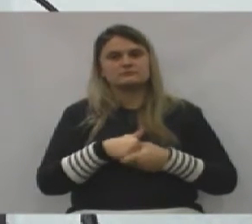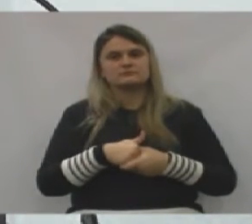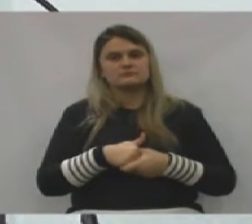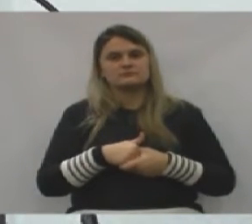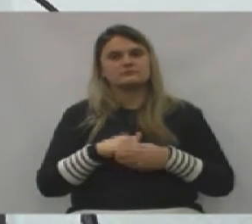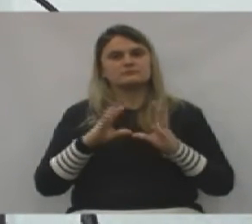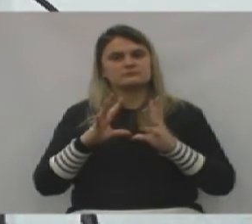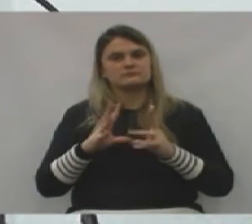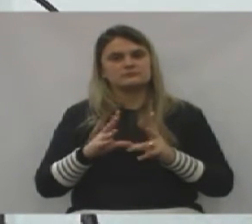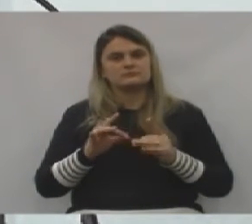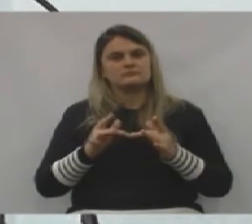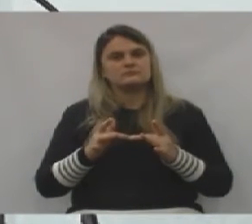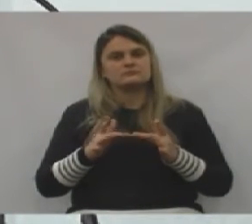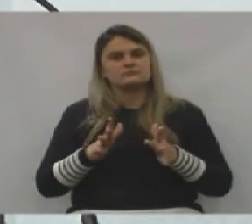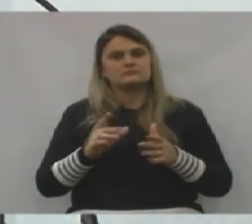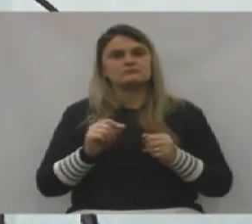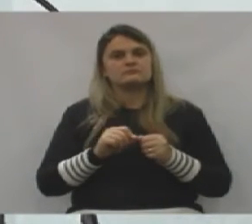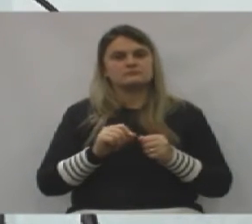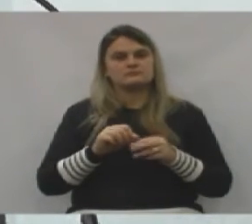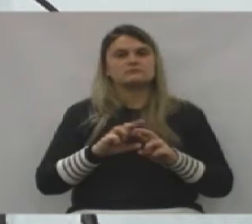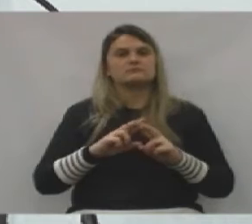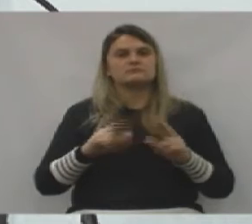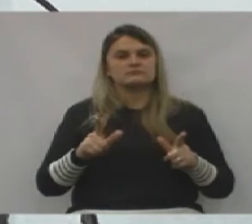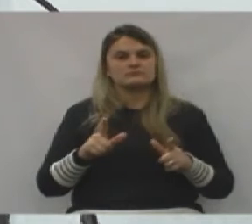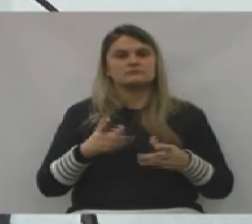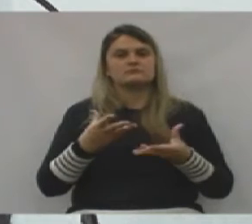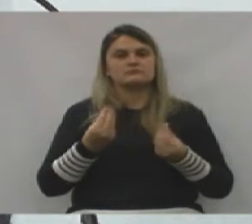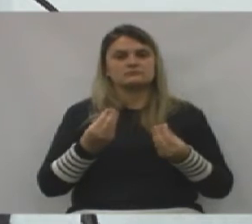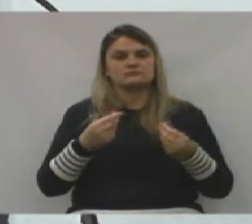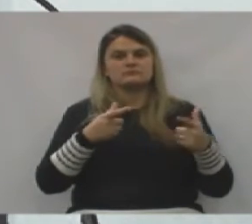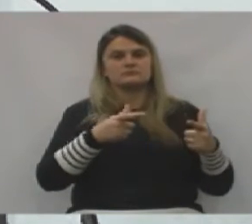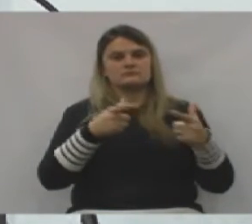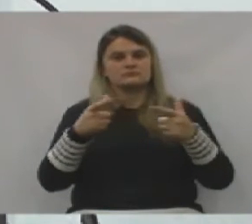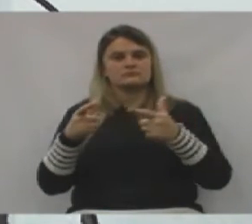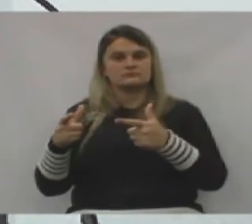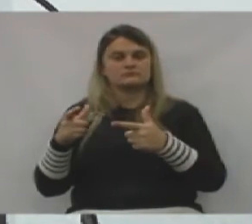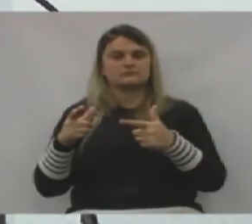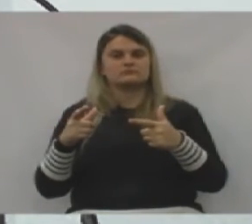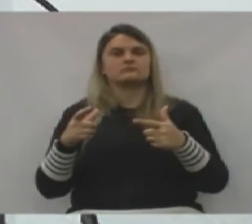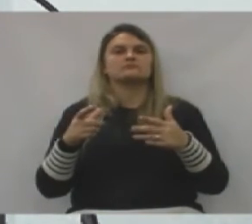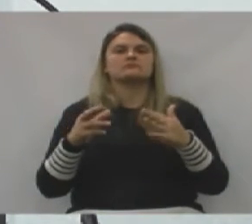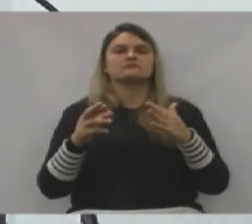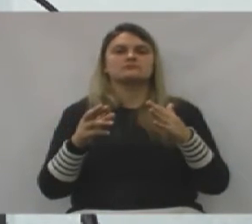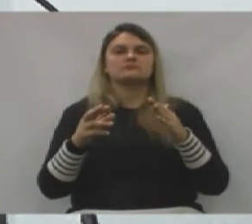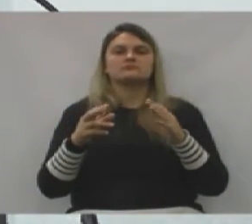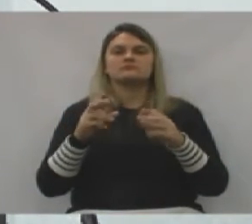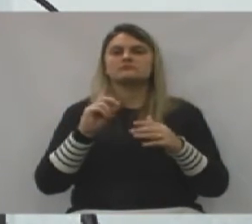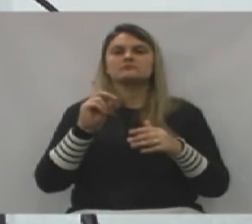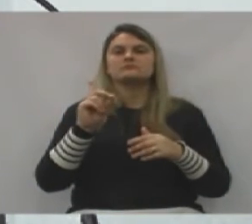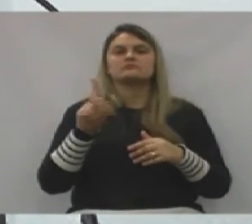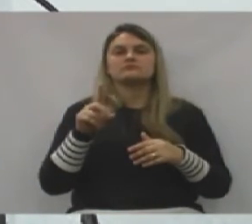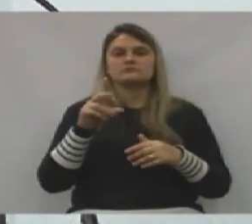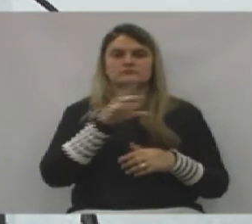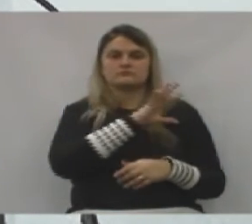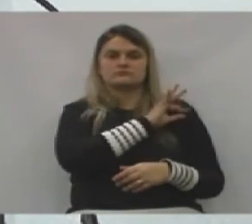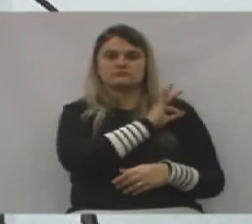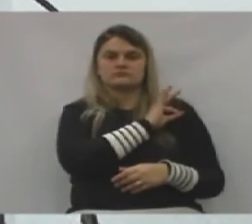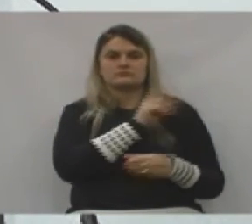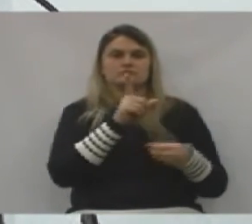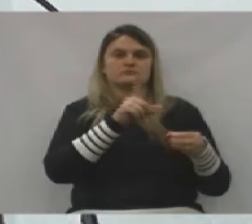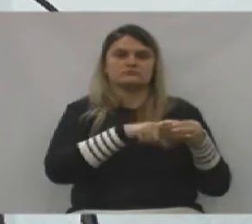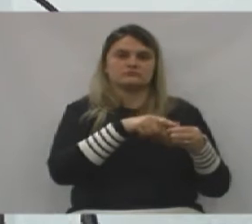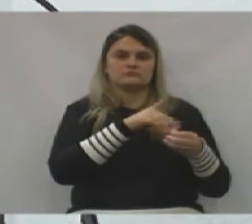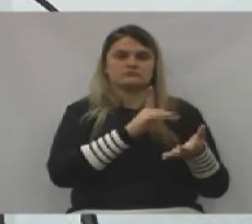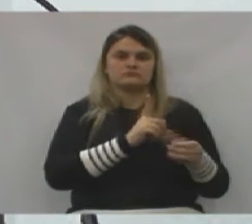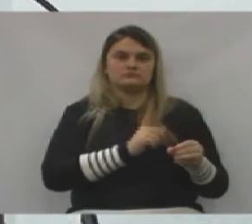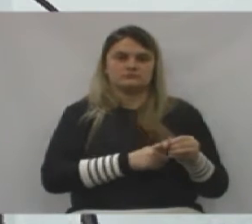vocês, um restinho que vai fazer a diferença para várias entidades, eu falo sempre que não é o prefeito que é dono da